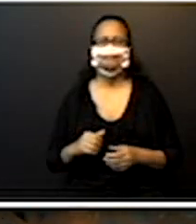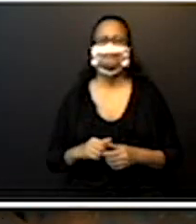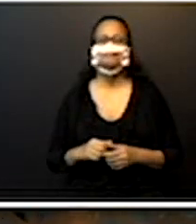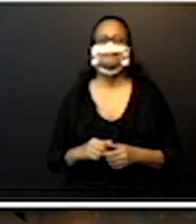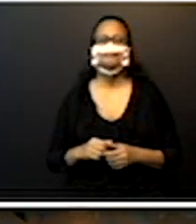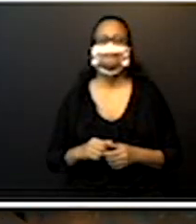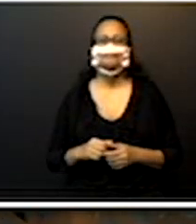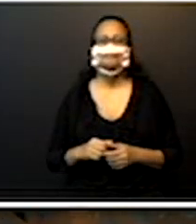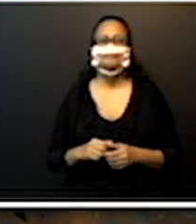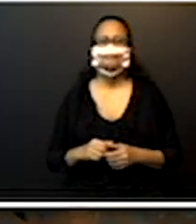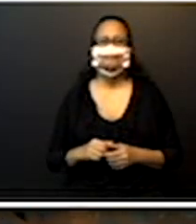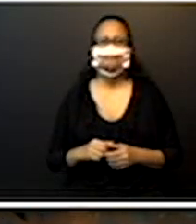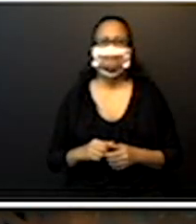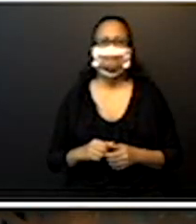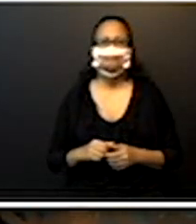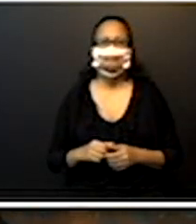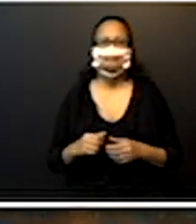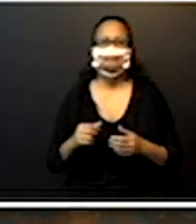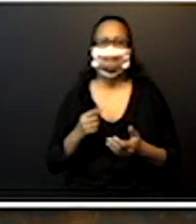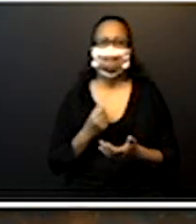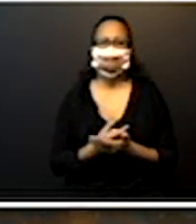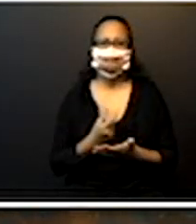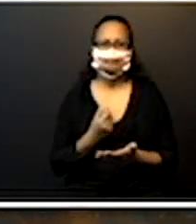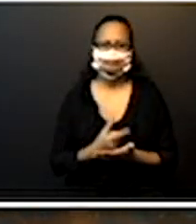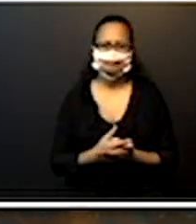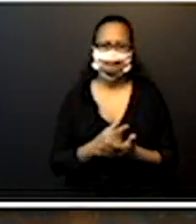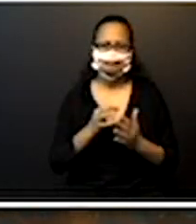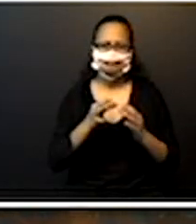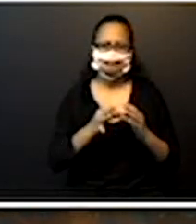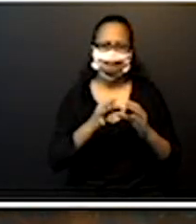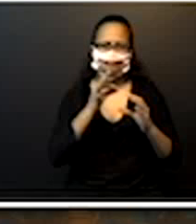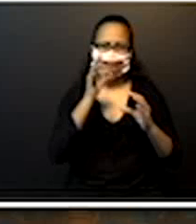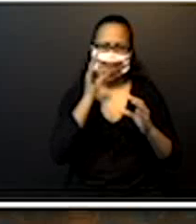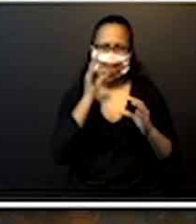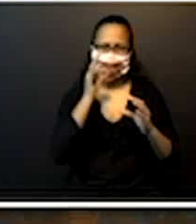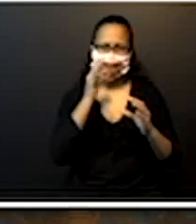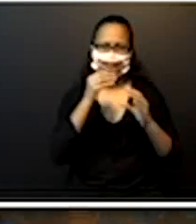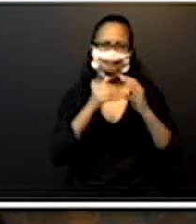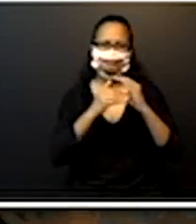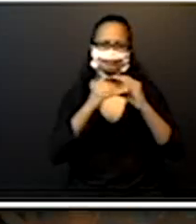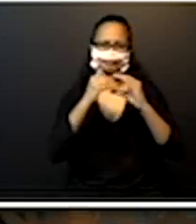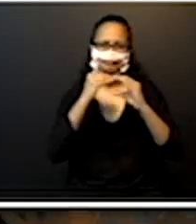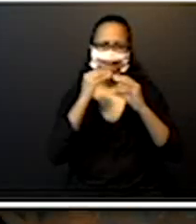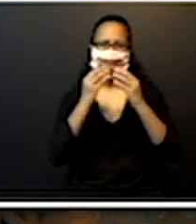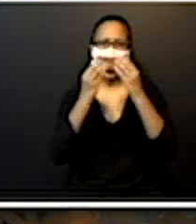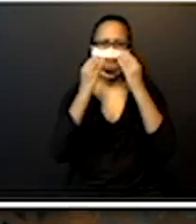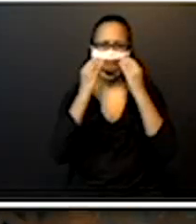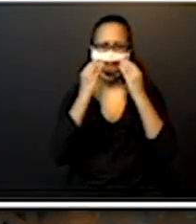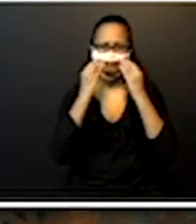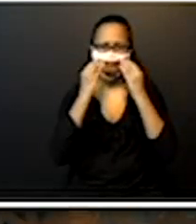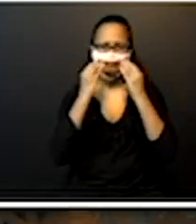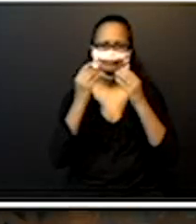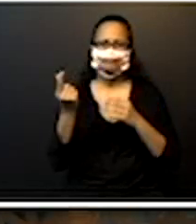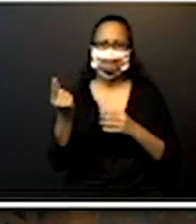Para comprar o salgadinho lá na escola de vez em quando, para comprar o lanchinho, vocês já vêm com a moedinha trocadinha lá, né?